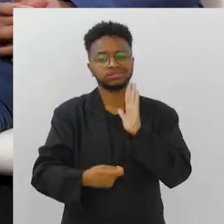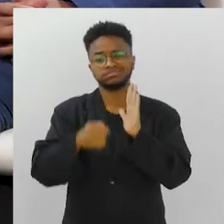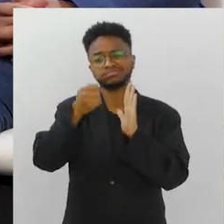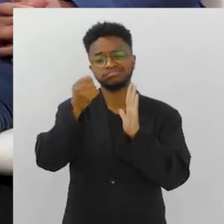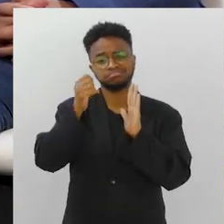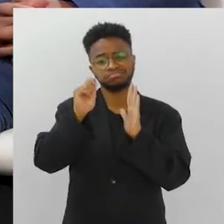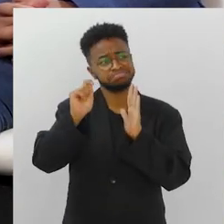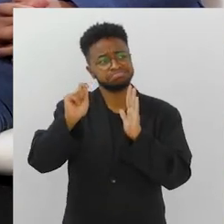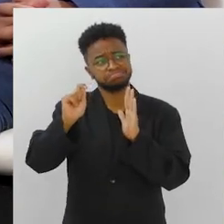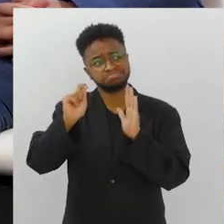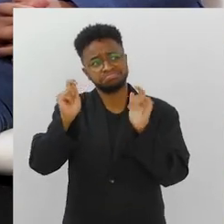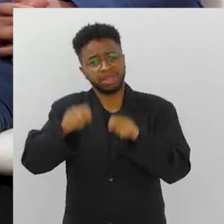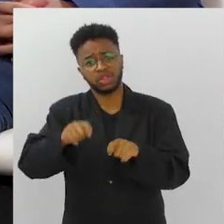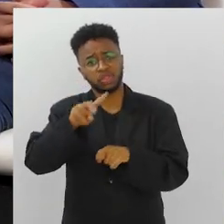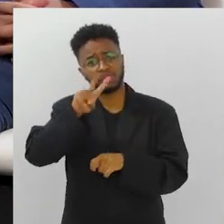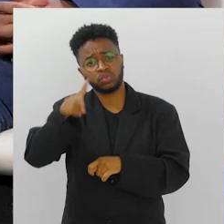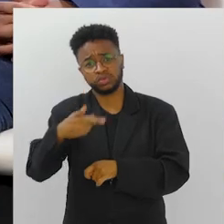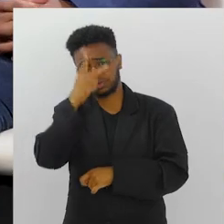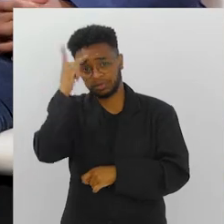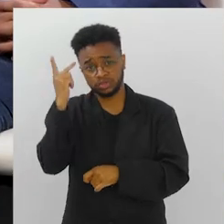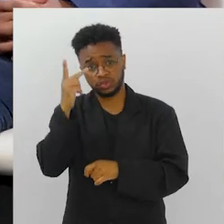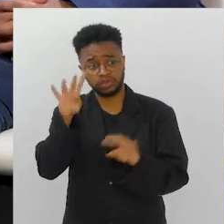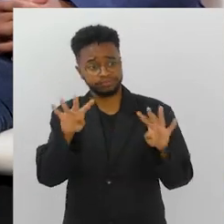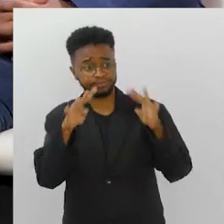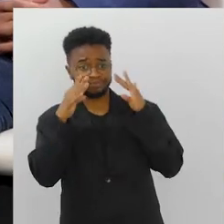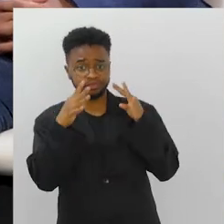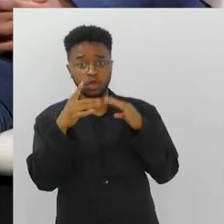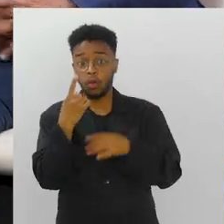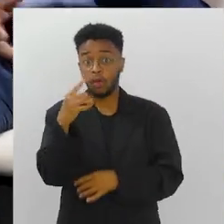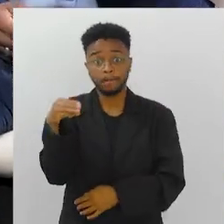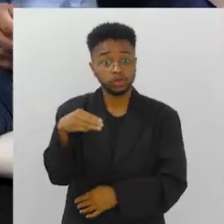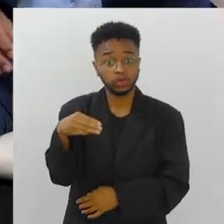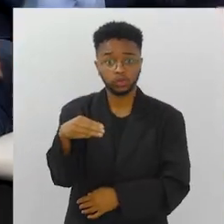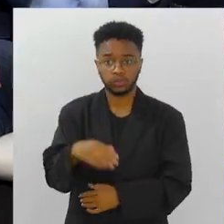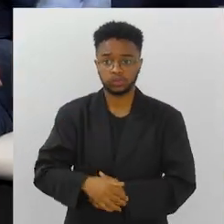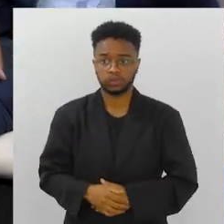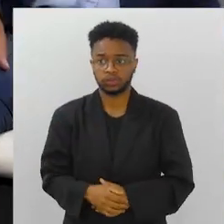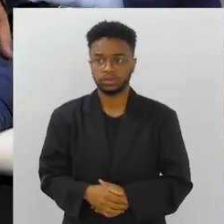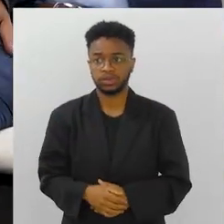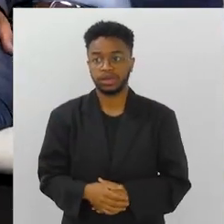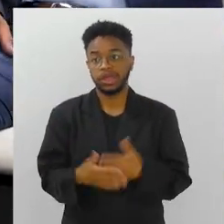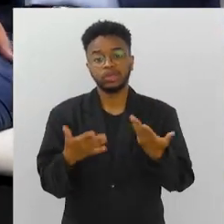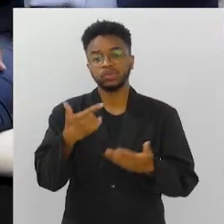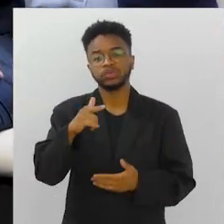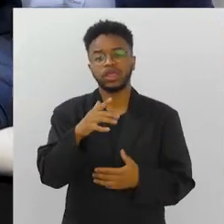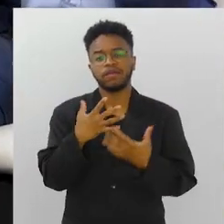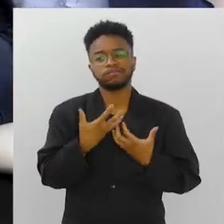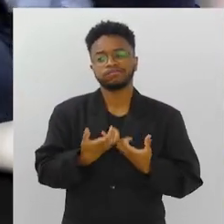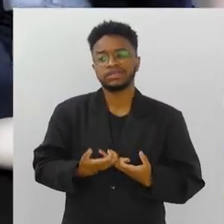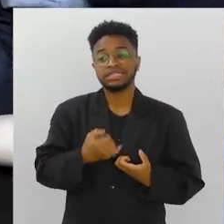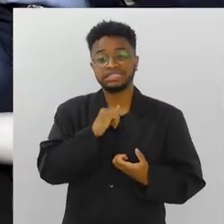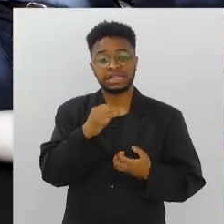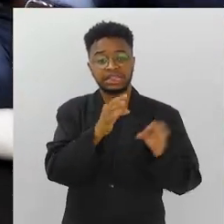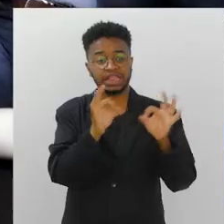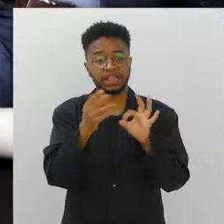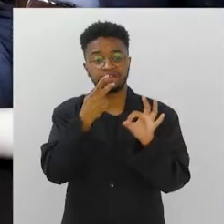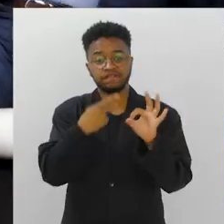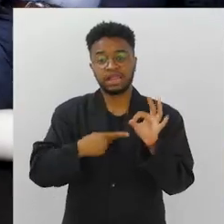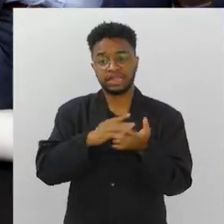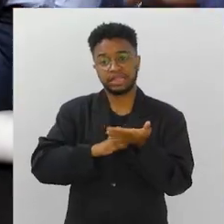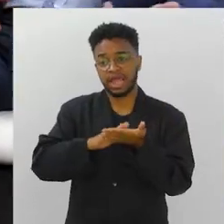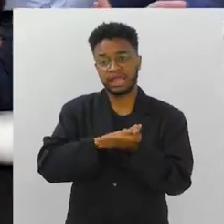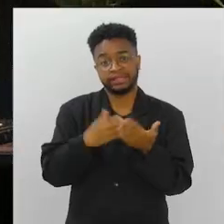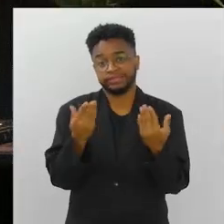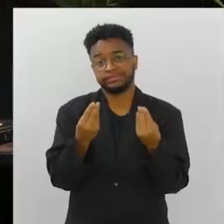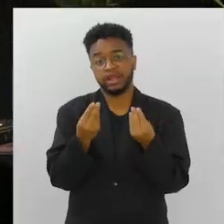texto para 2 mil pessoas, 3 mil pessoas em um minuto. É verdade. E a capacidade... sente a frustração com aquela pessoa. Se ninguém falar... Se não tiver